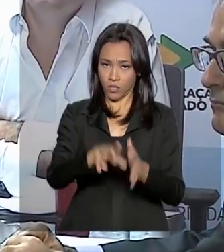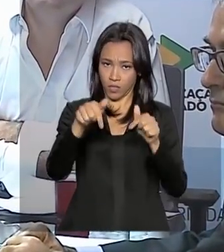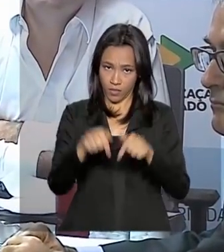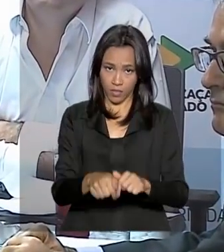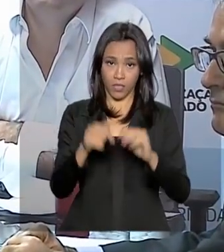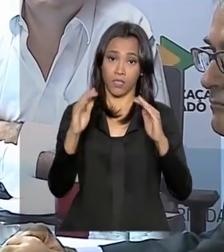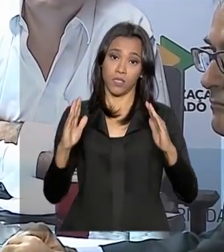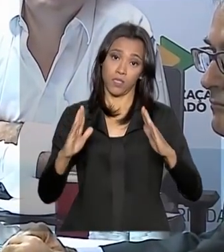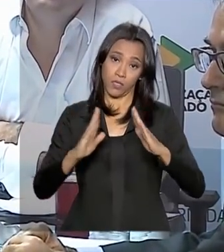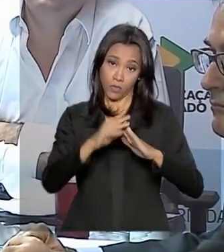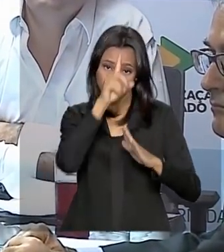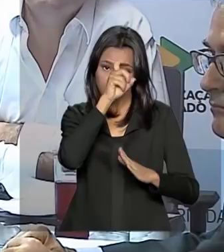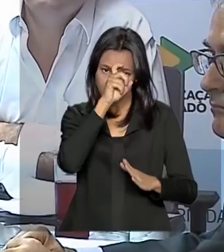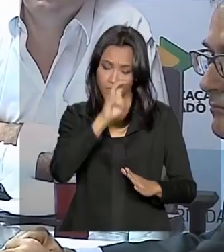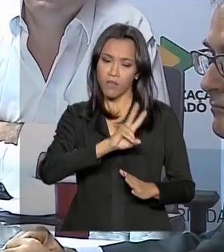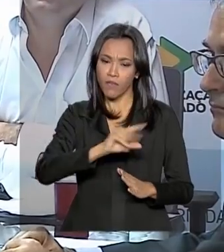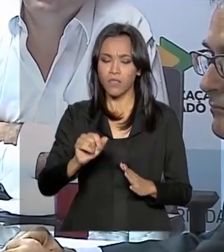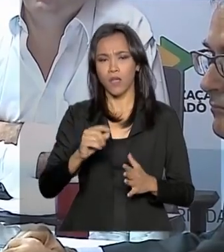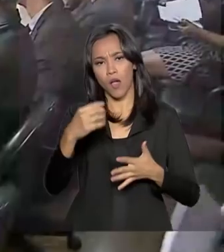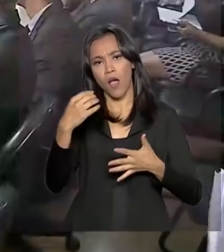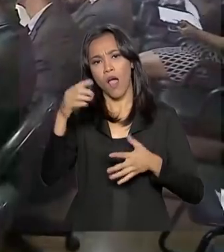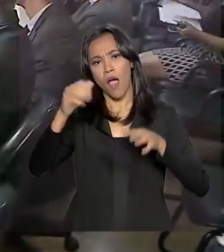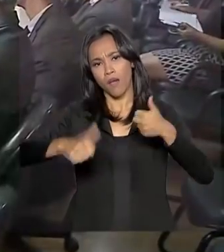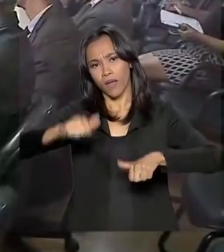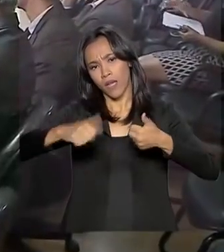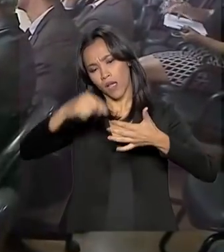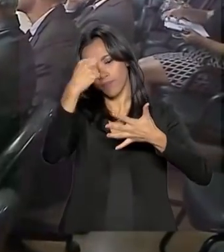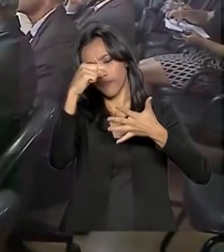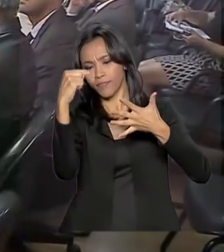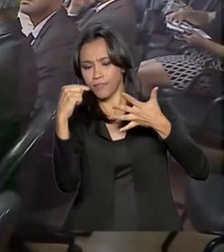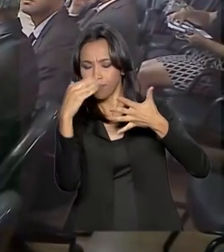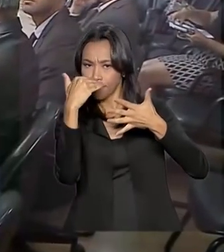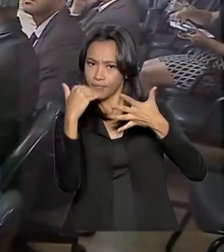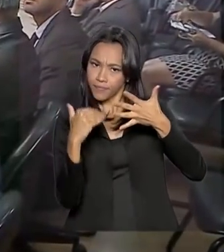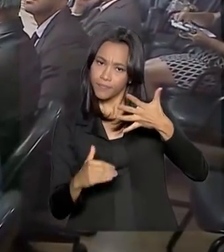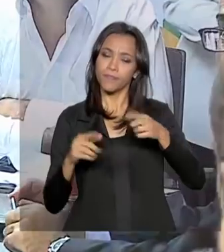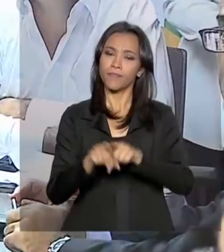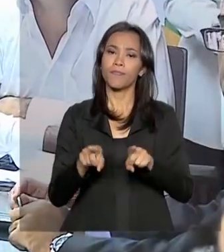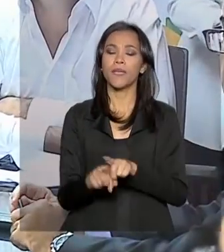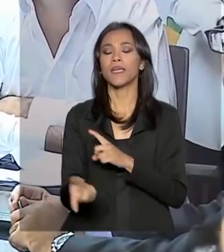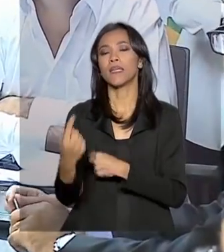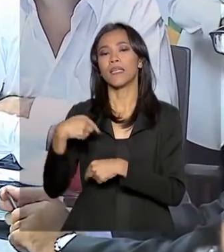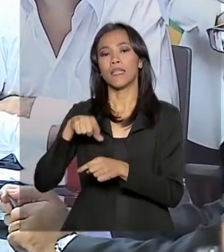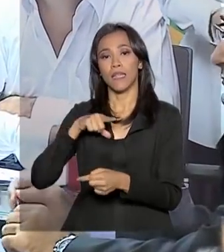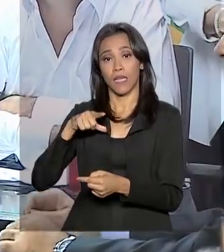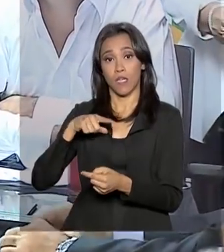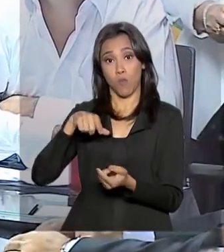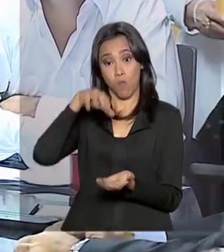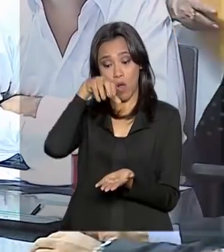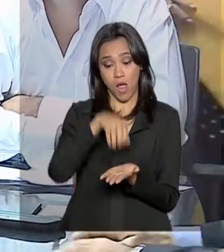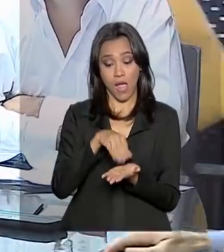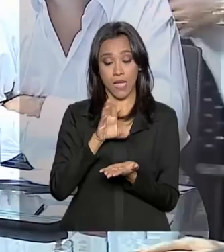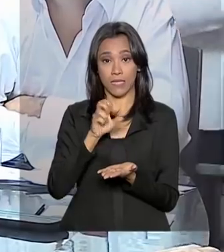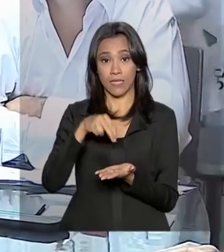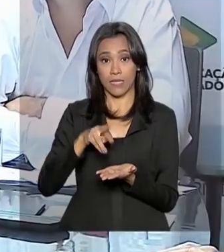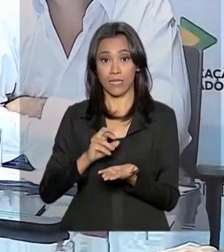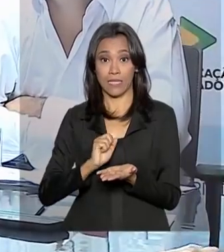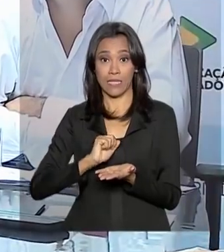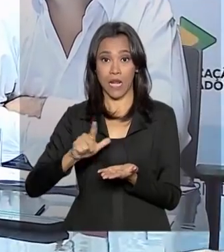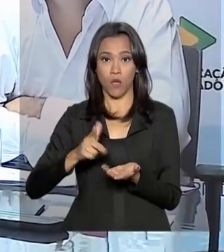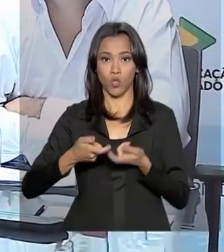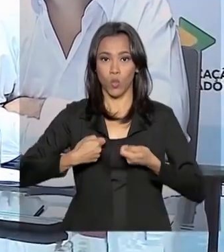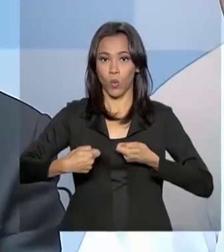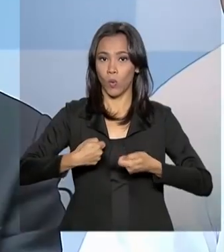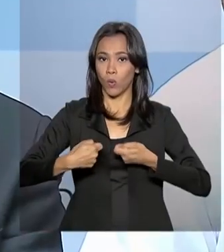unidades. Será feita a integração dos leitos federais, a central de regulação, tanto do município quanto do Estado, o que deve melhorar